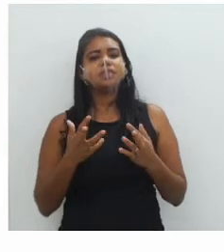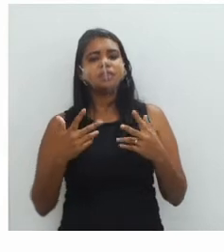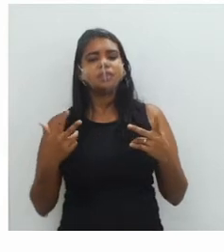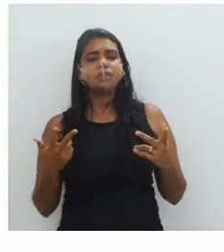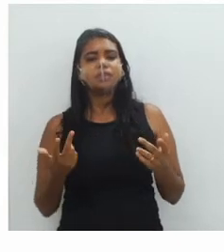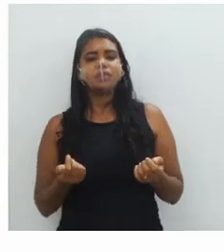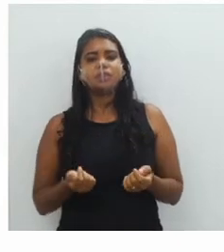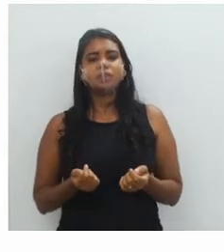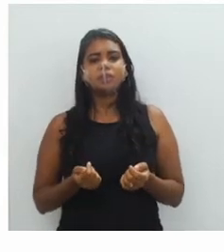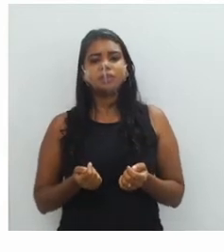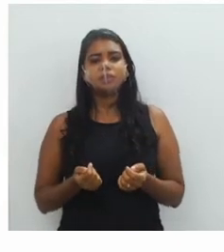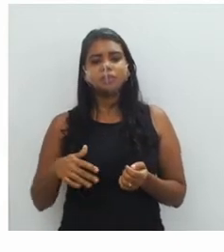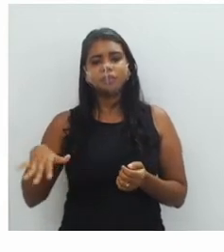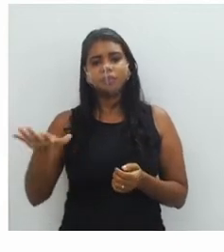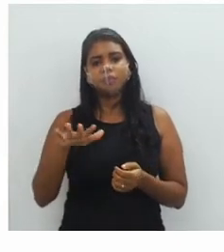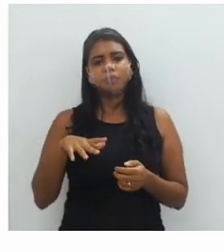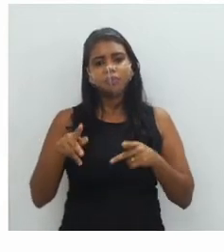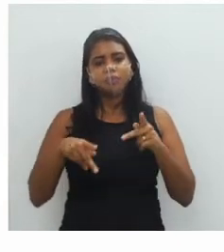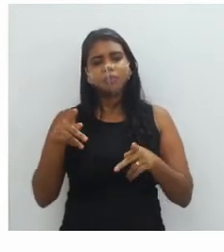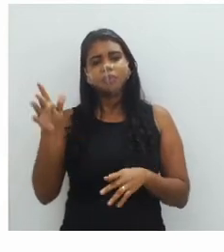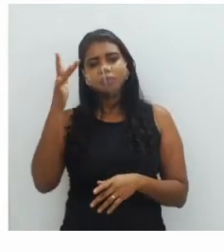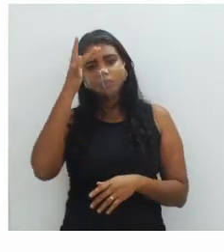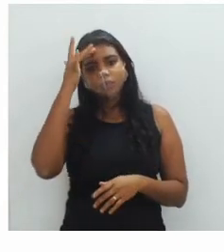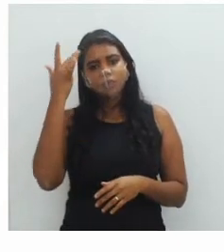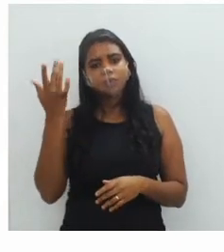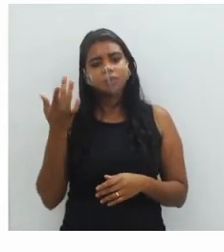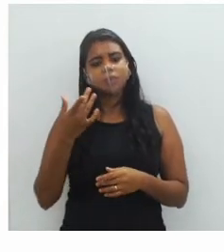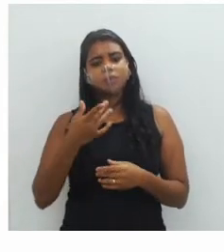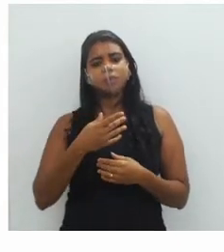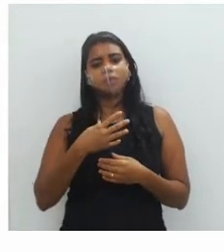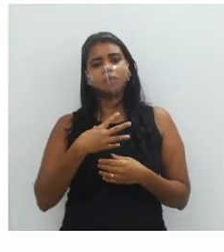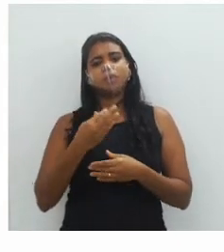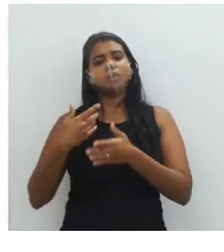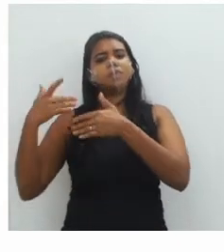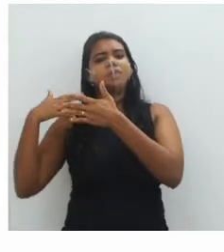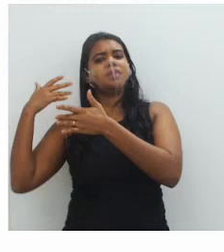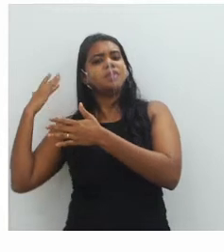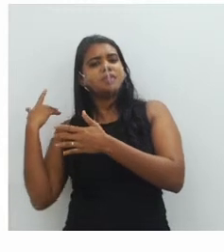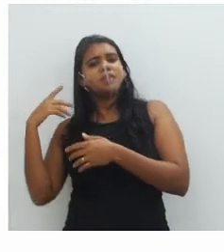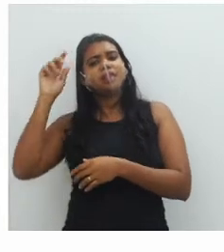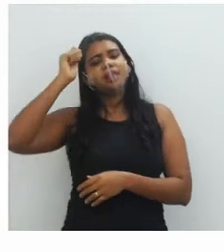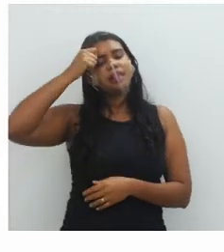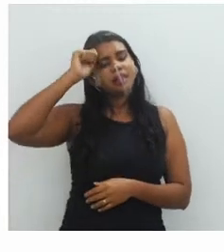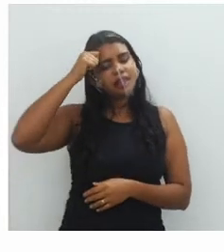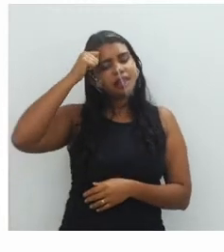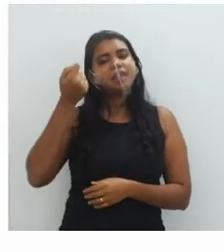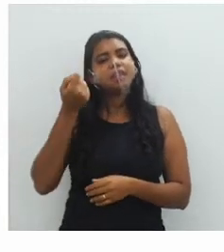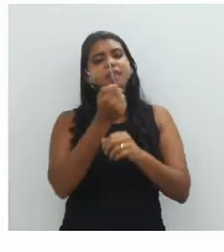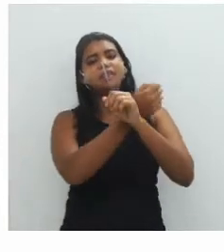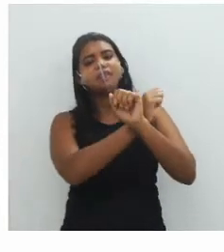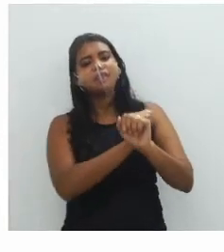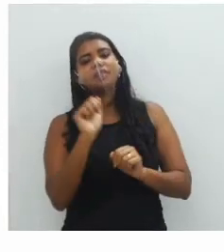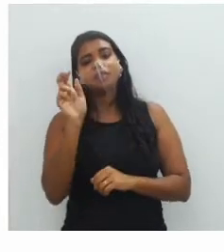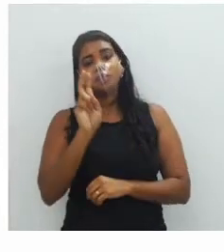povos originários, povos ancestrais, por exemplo, alguns povos da África e hoje em dia utilizadas também por